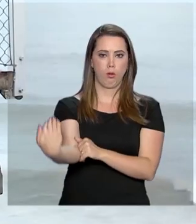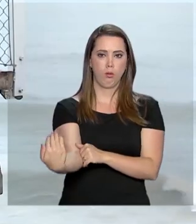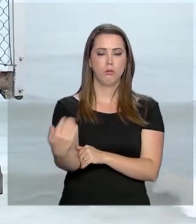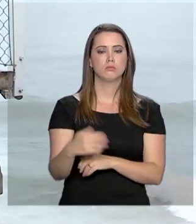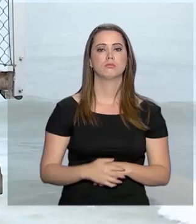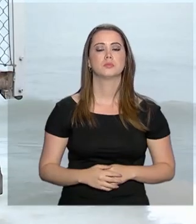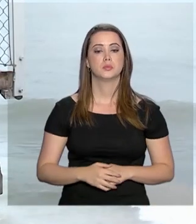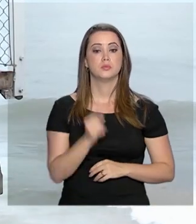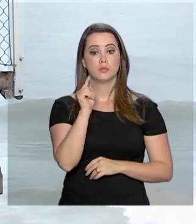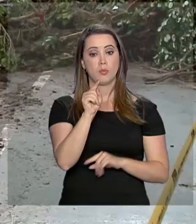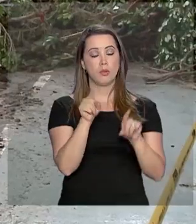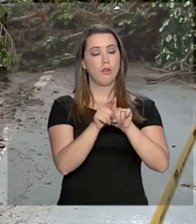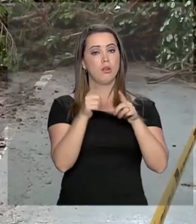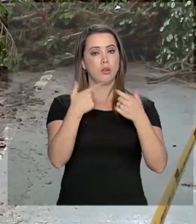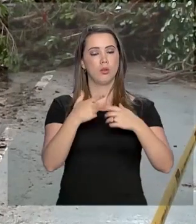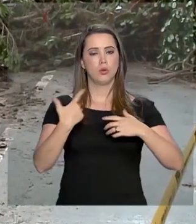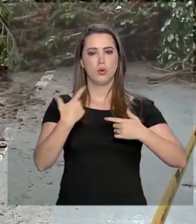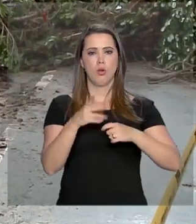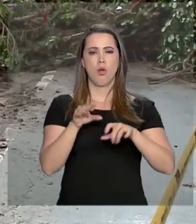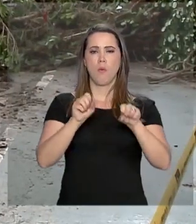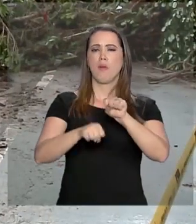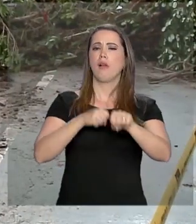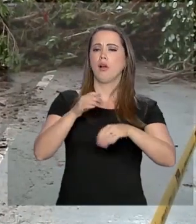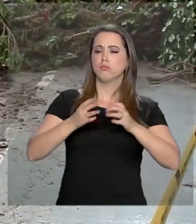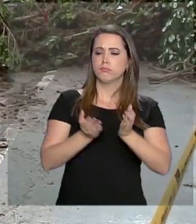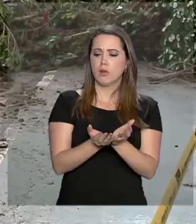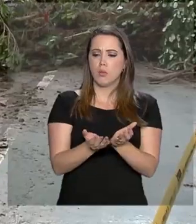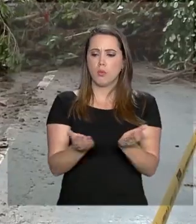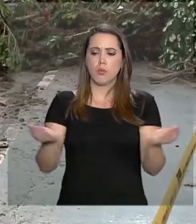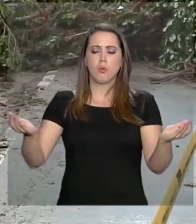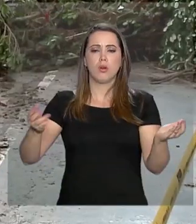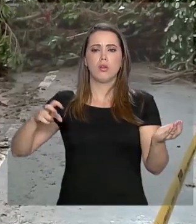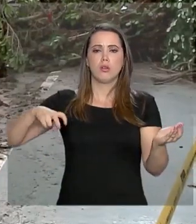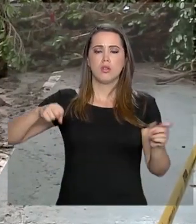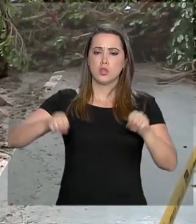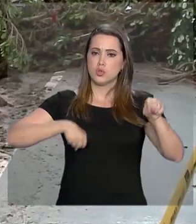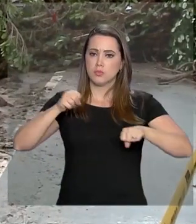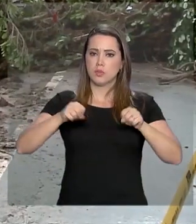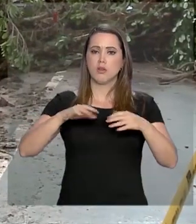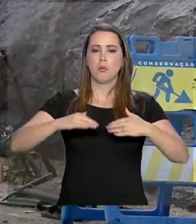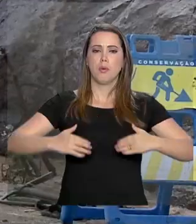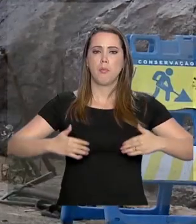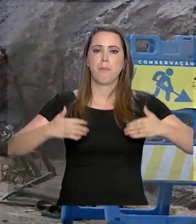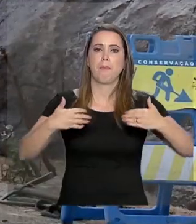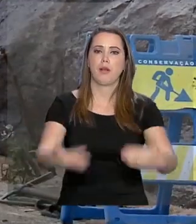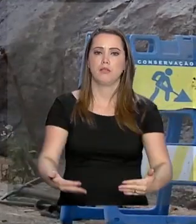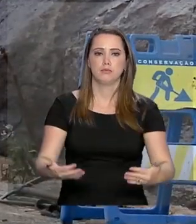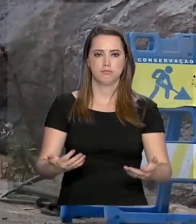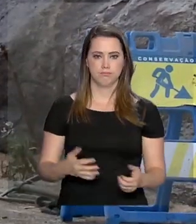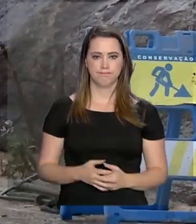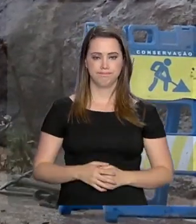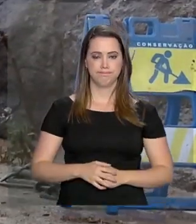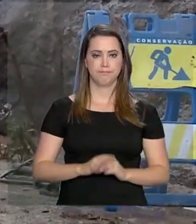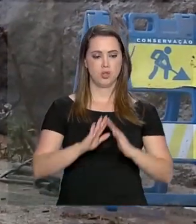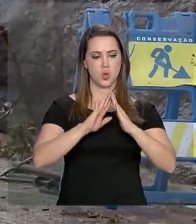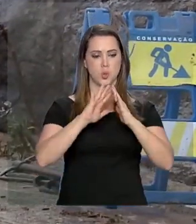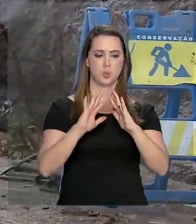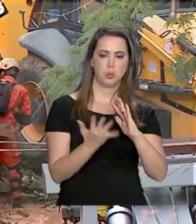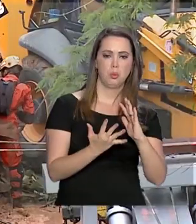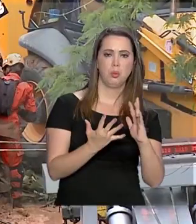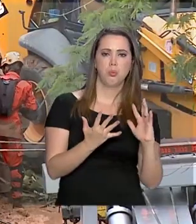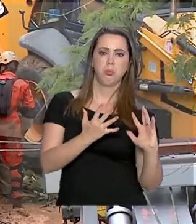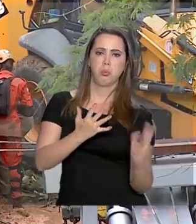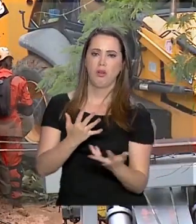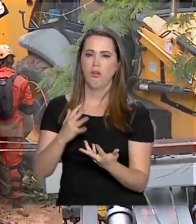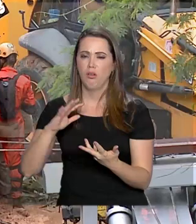Na Avenida Niemeyer, parte da ciclovia Tim Maia, que já estava interditada, desabou. Deslizamentos de terra bloquearam a